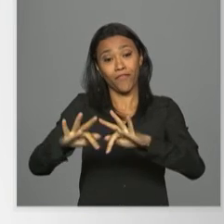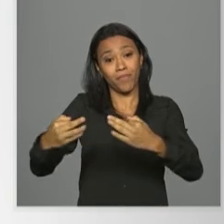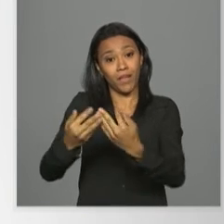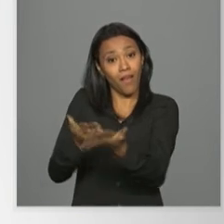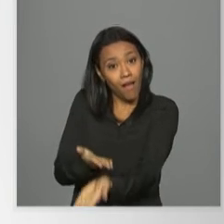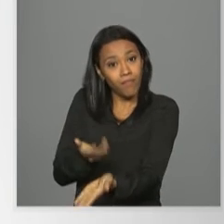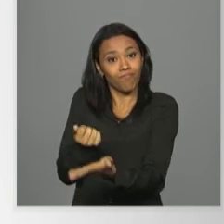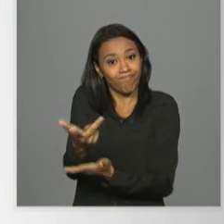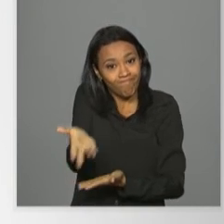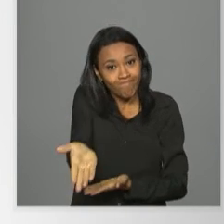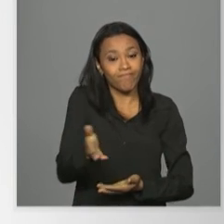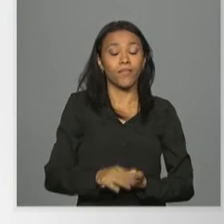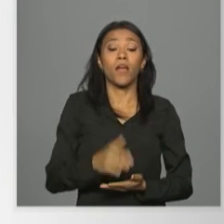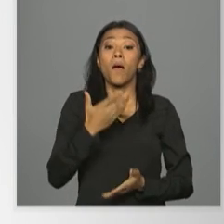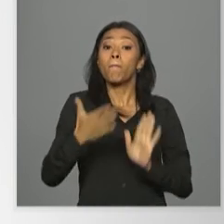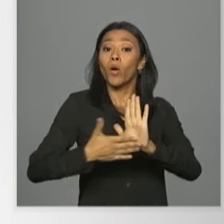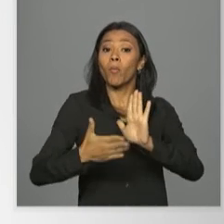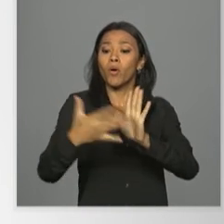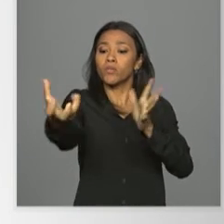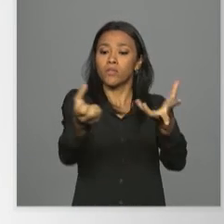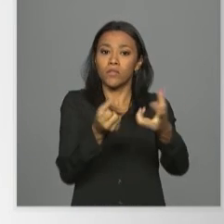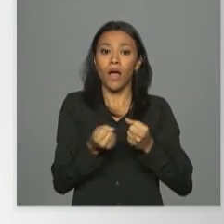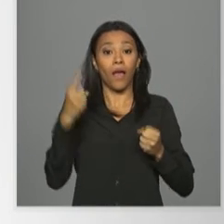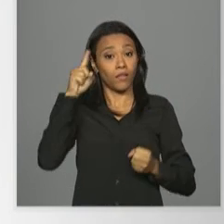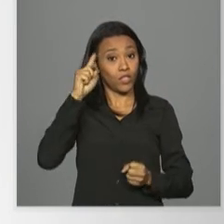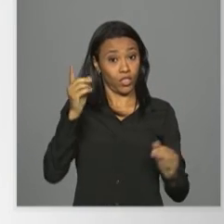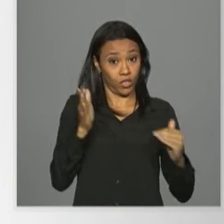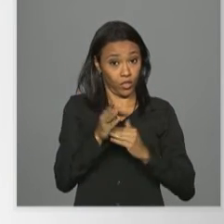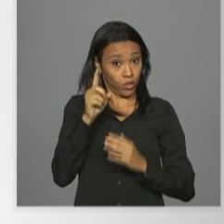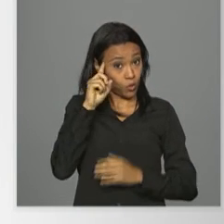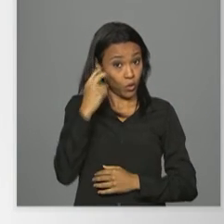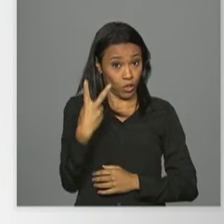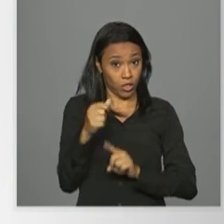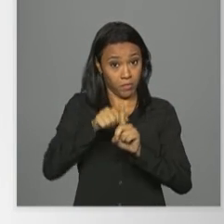O envio das propostas deve ser feito até o dia 2 de março.